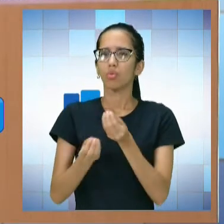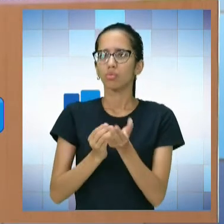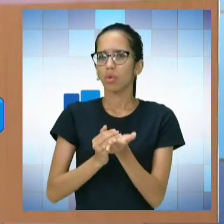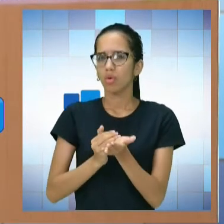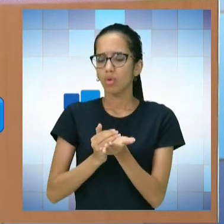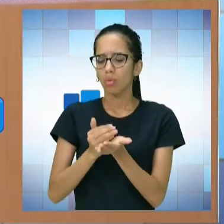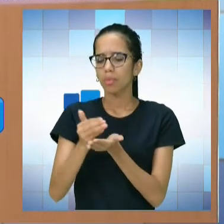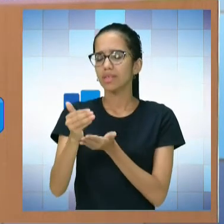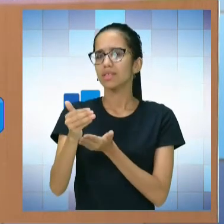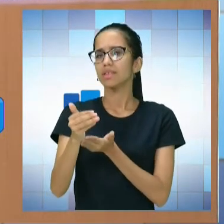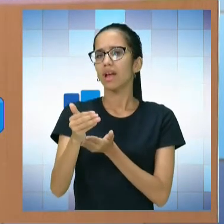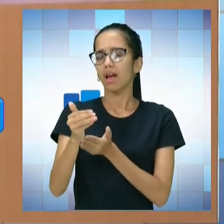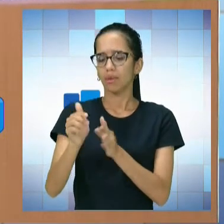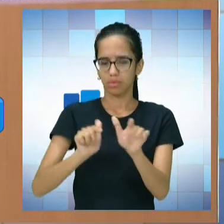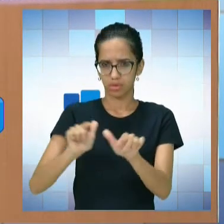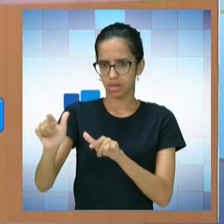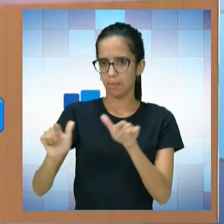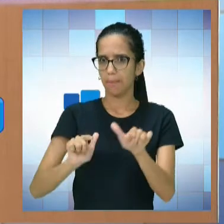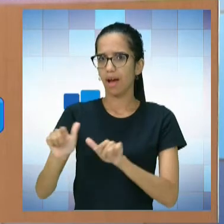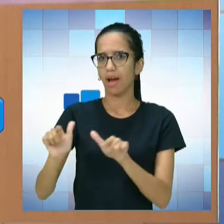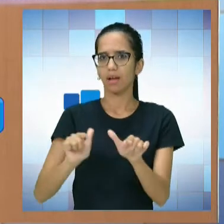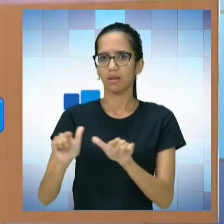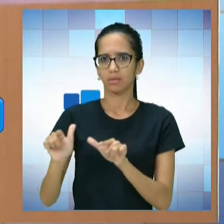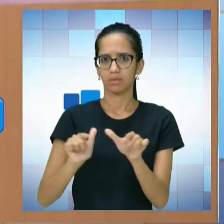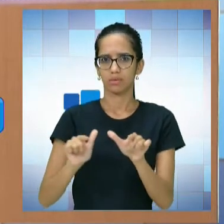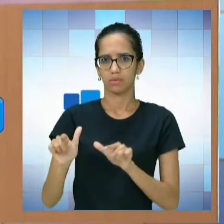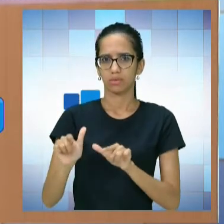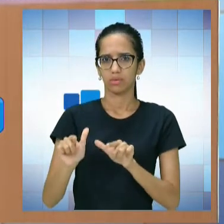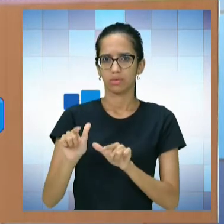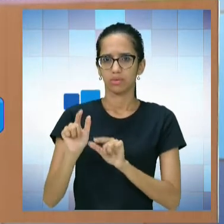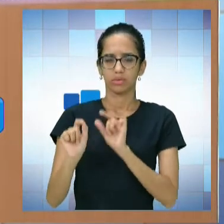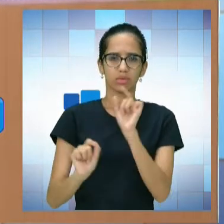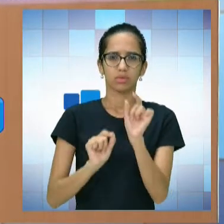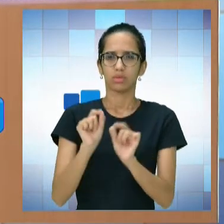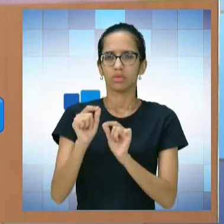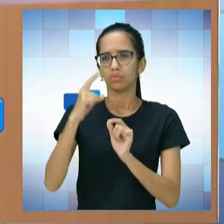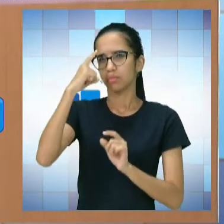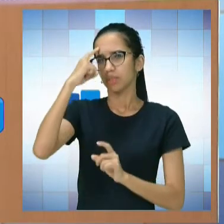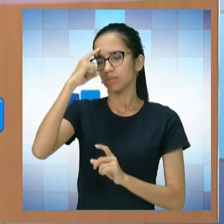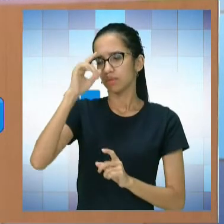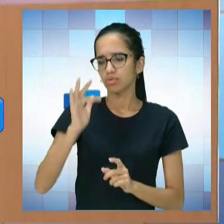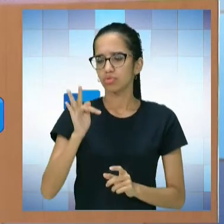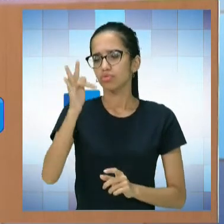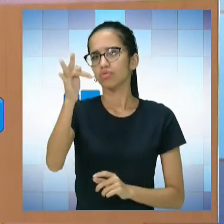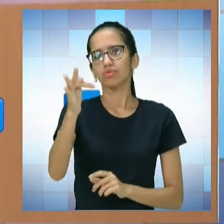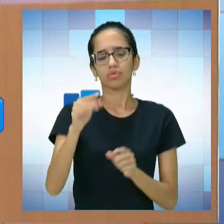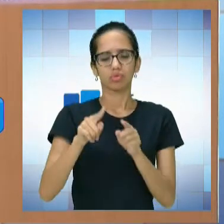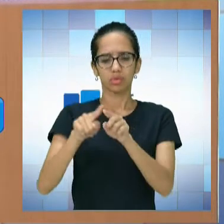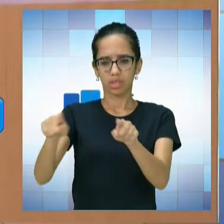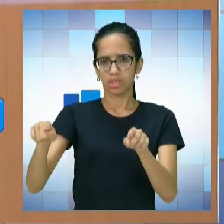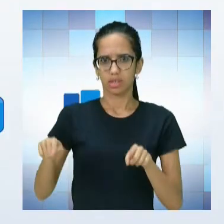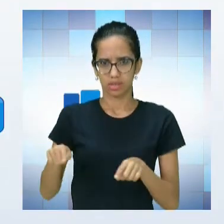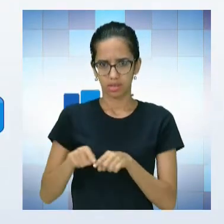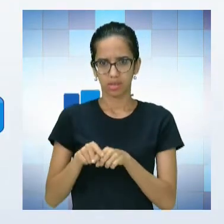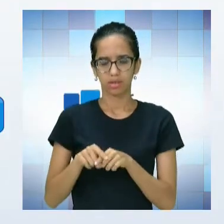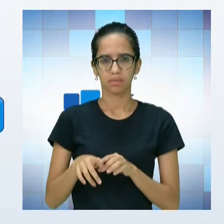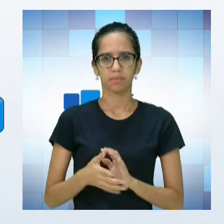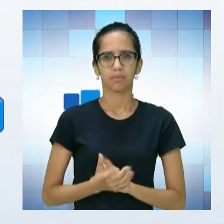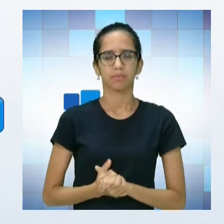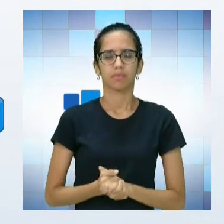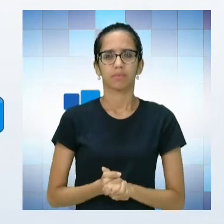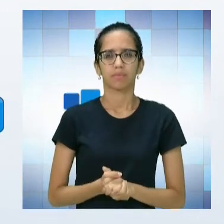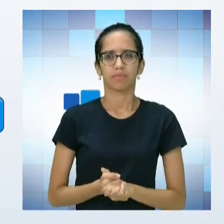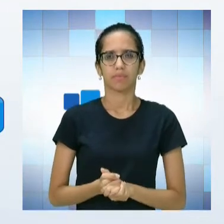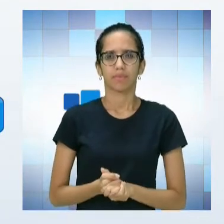funcionando, professor, e qual é a perspectiva de futuro para o funcionamento desse laboratório? Bom, assim,